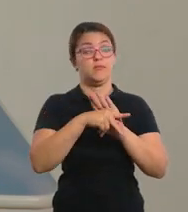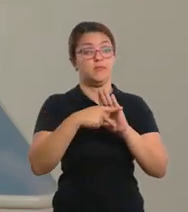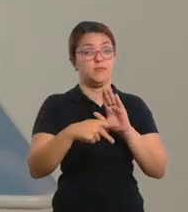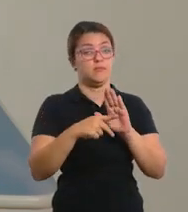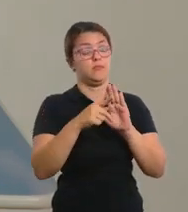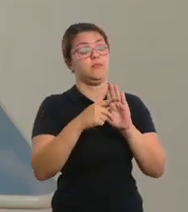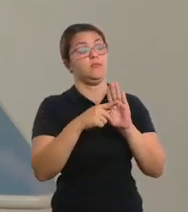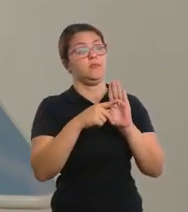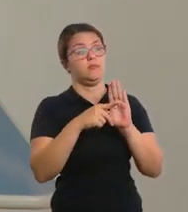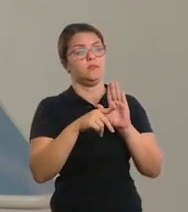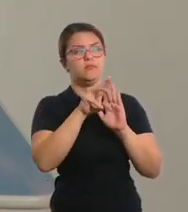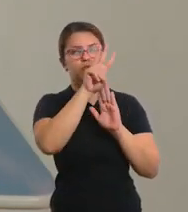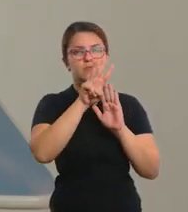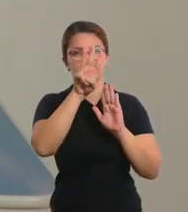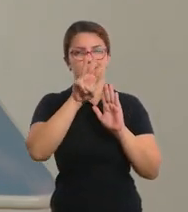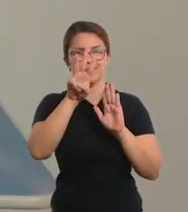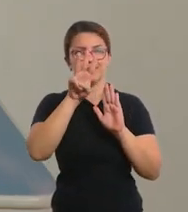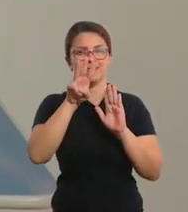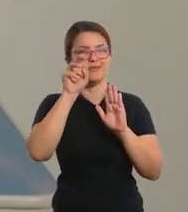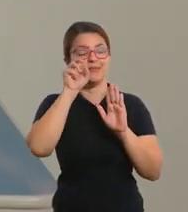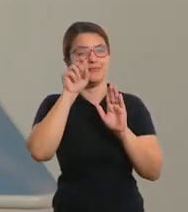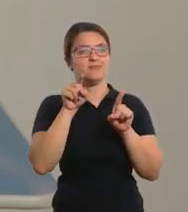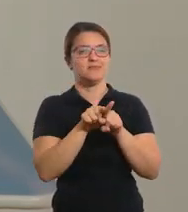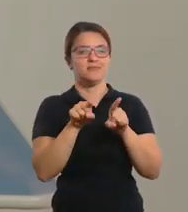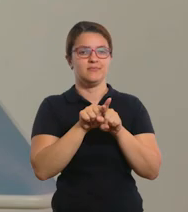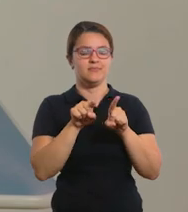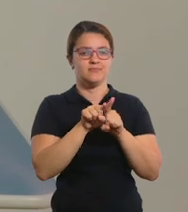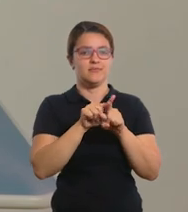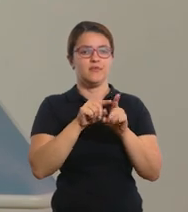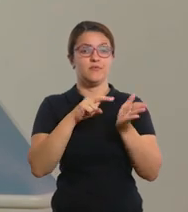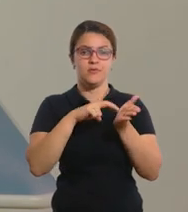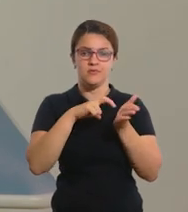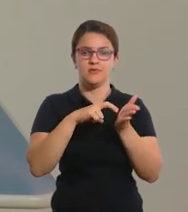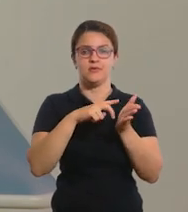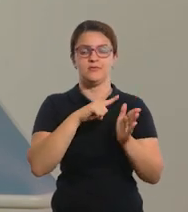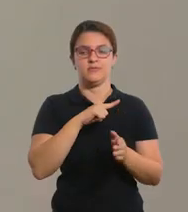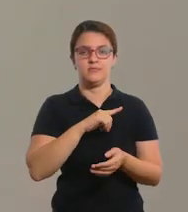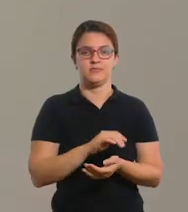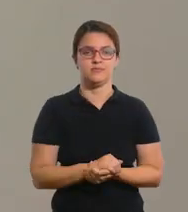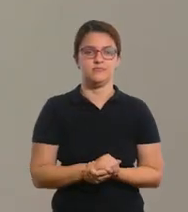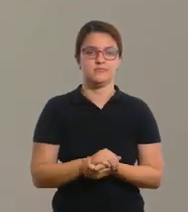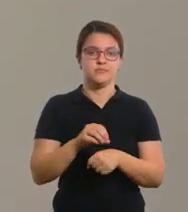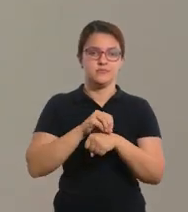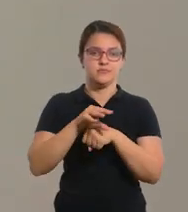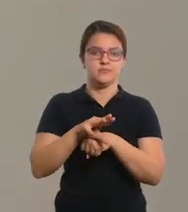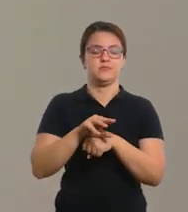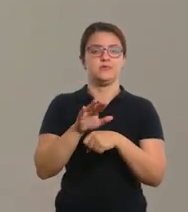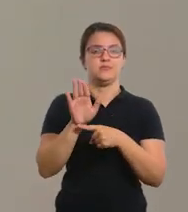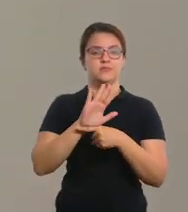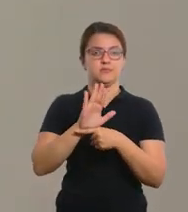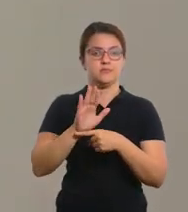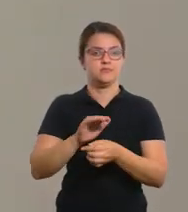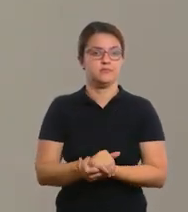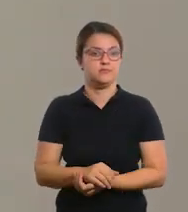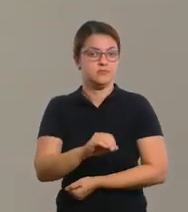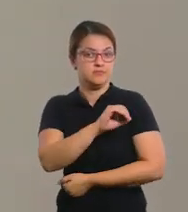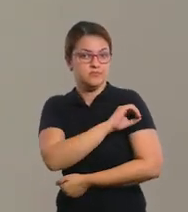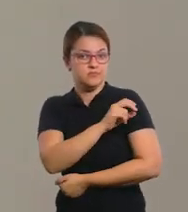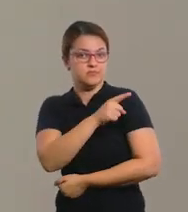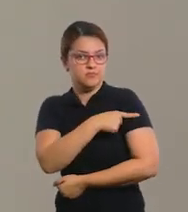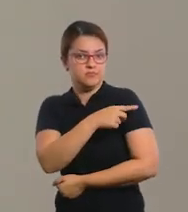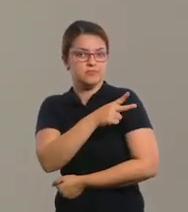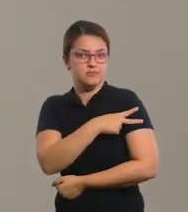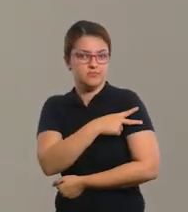E além disso, vocês podem revê-las no vídeo que nós estamos indicando para que vocês assistam. Essas foram as atividades do pré,